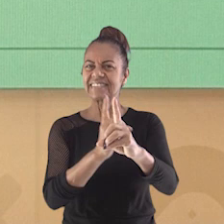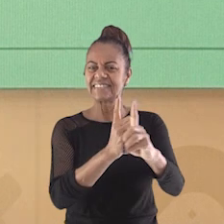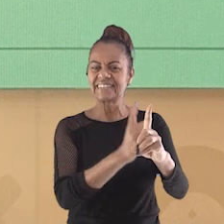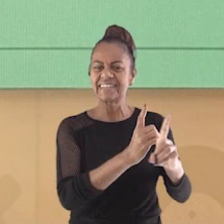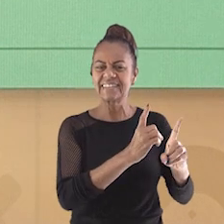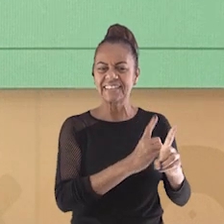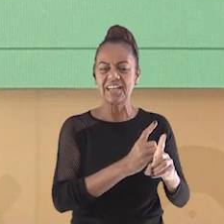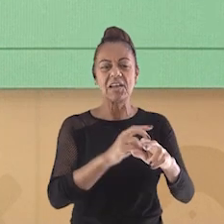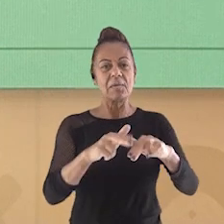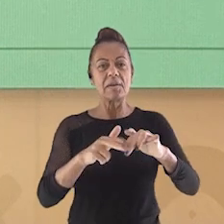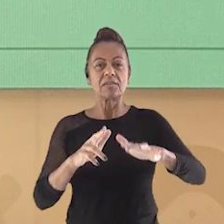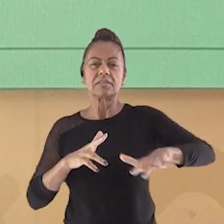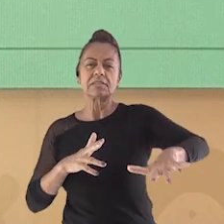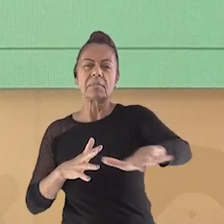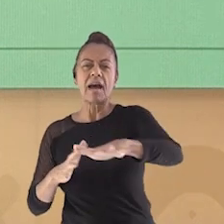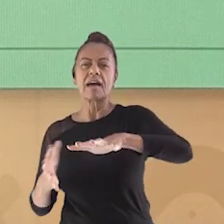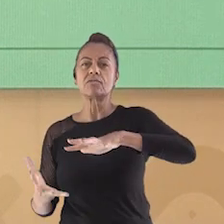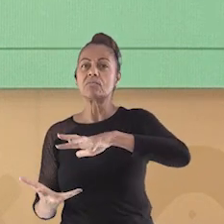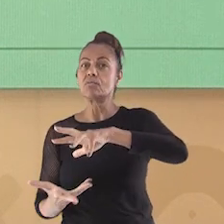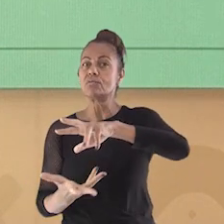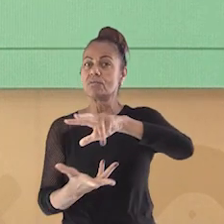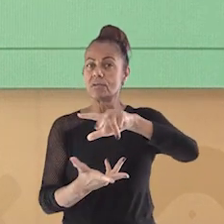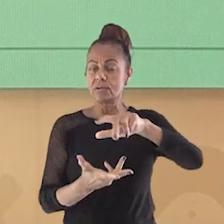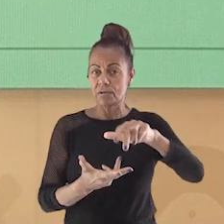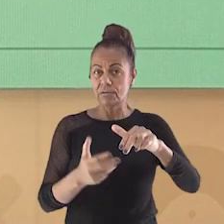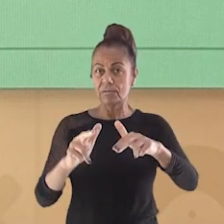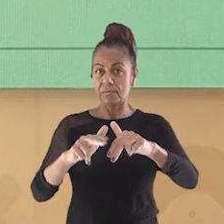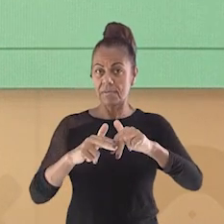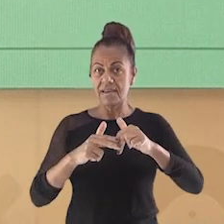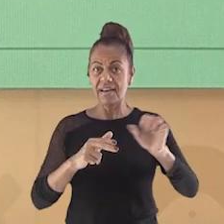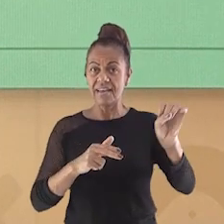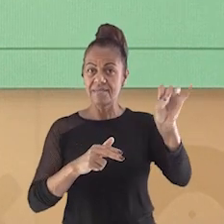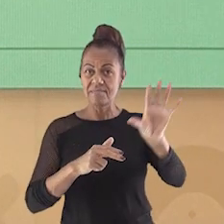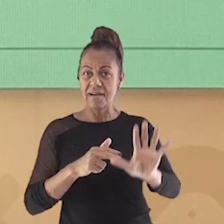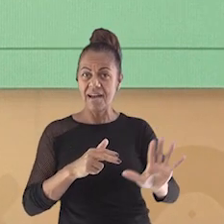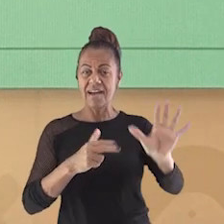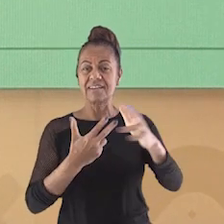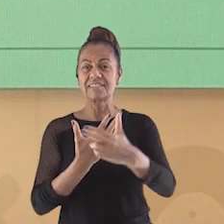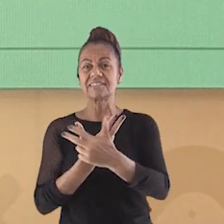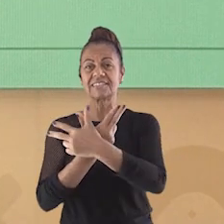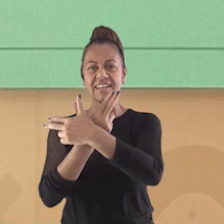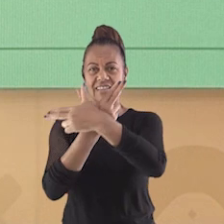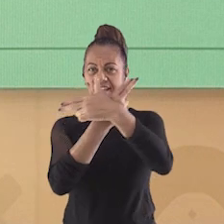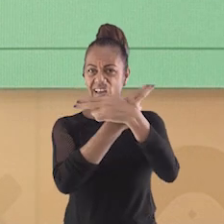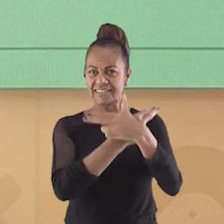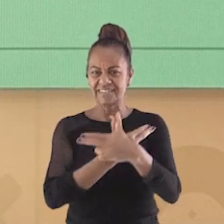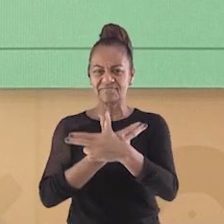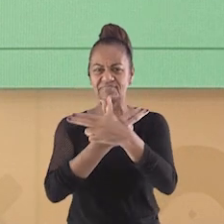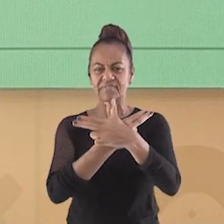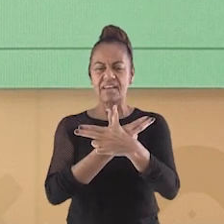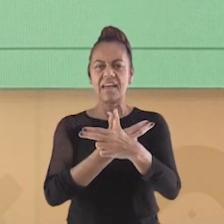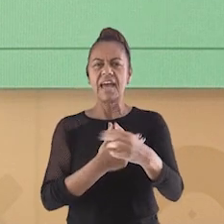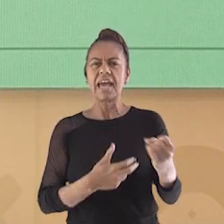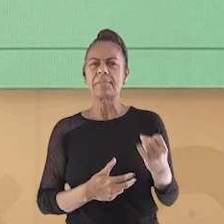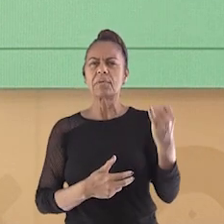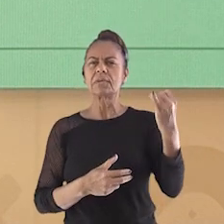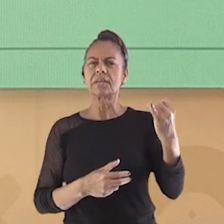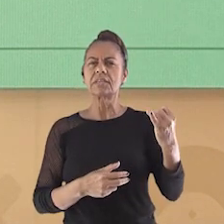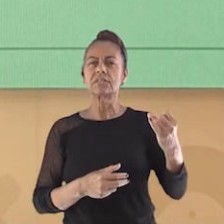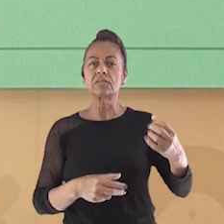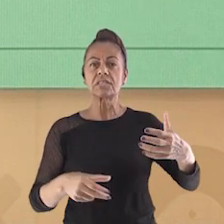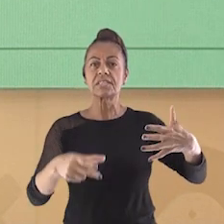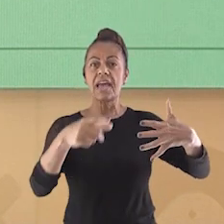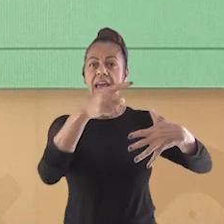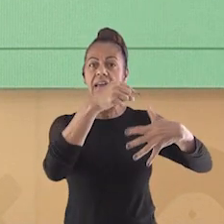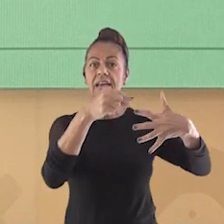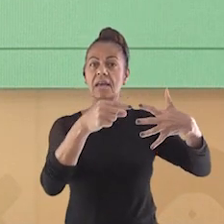e países do mundo através das imagens de satélite. É importante que você use pelo menos dois elementos que